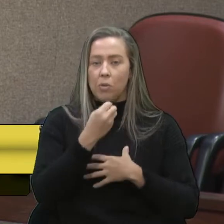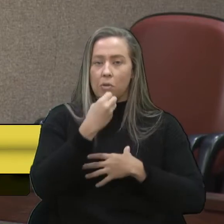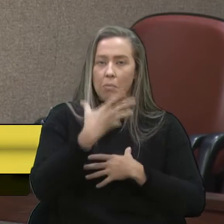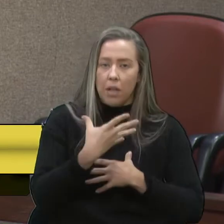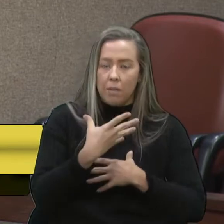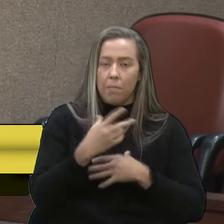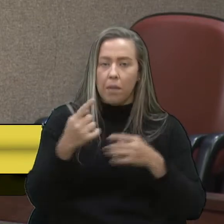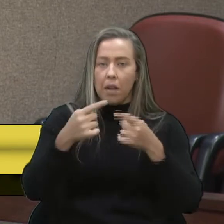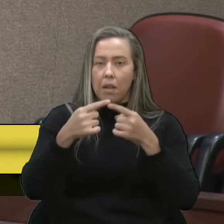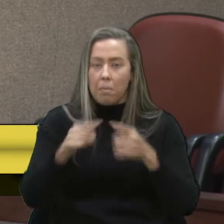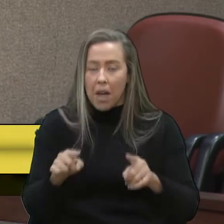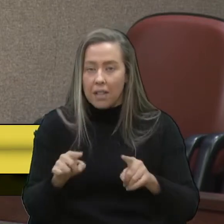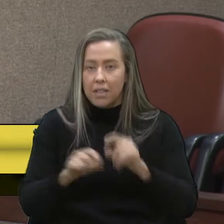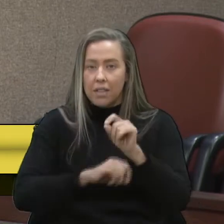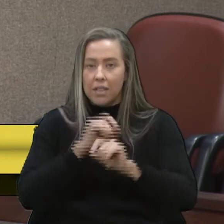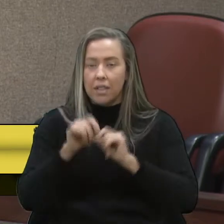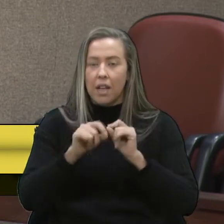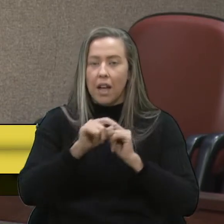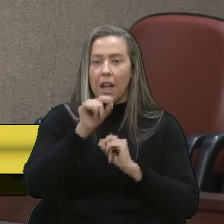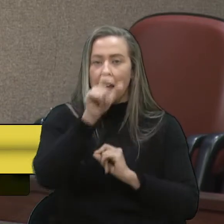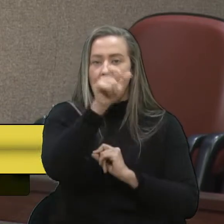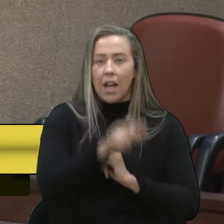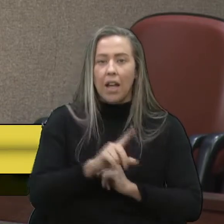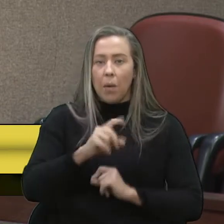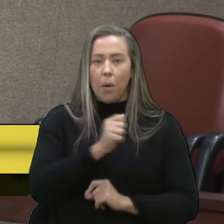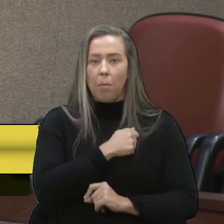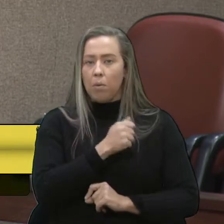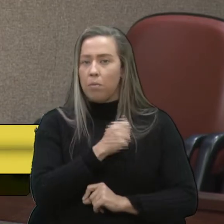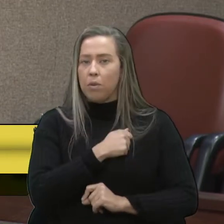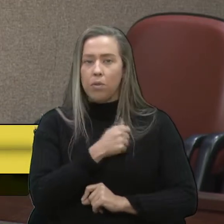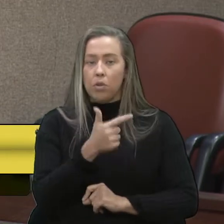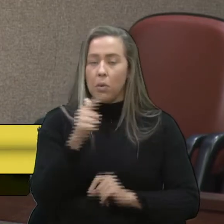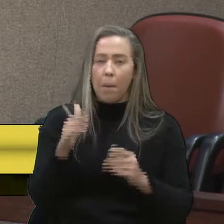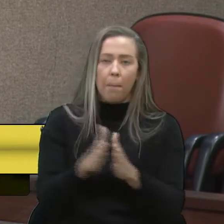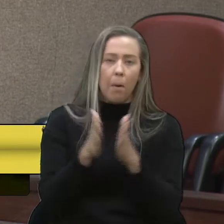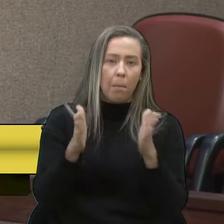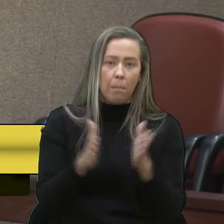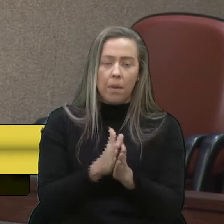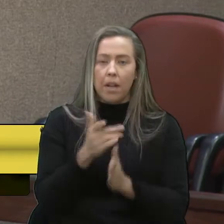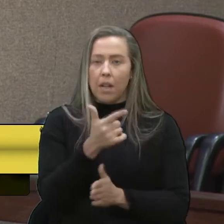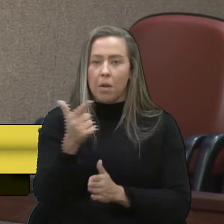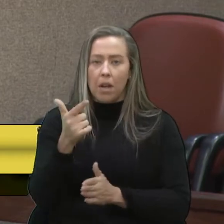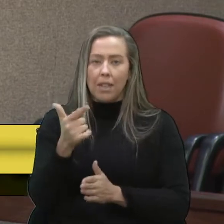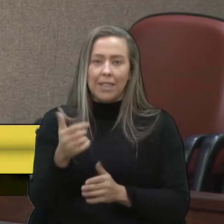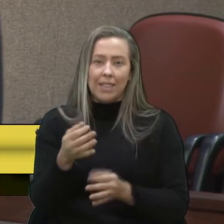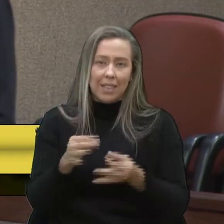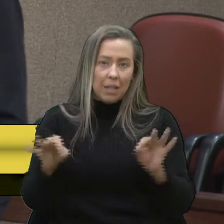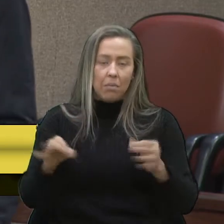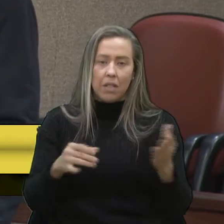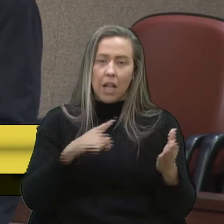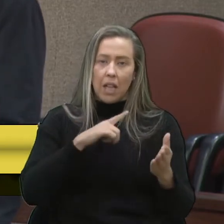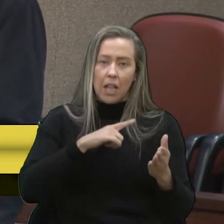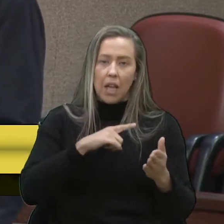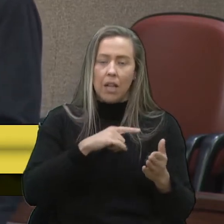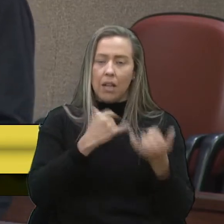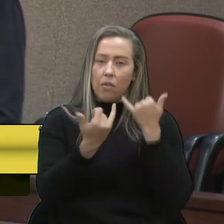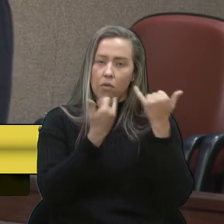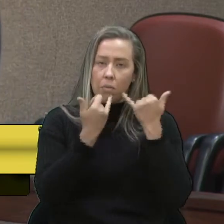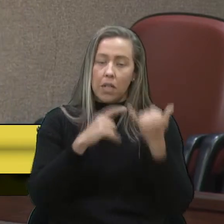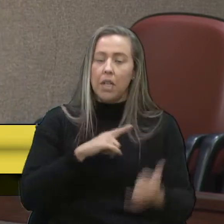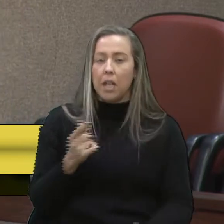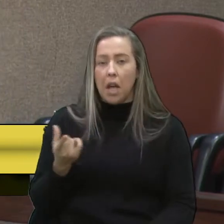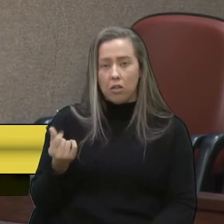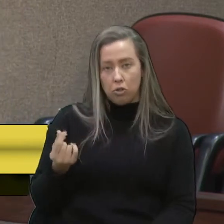Só que ele não é uma pessoa humilde, não é uma pessoa pobre, não é uma pessoa carente, né? Ele tem instrução, tem